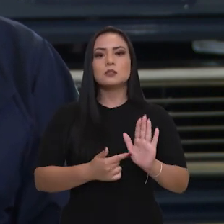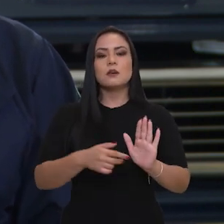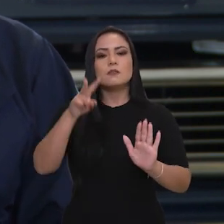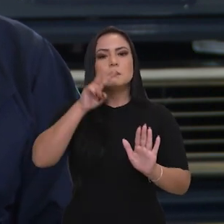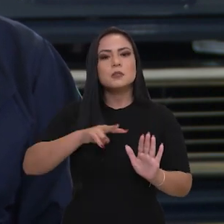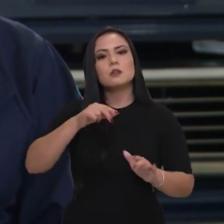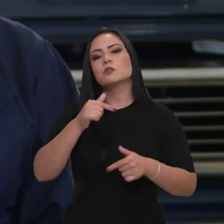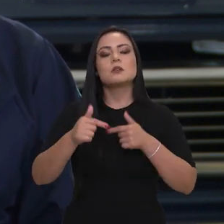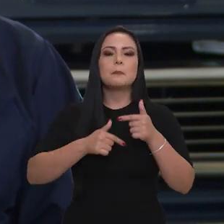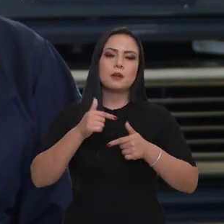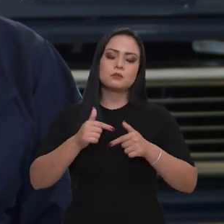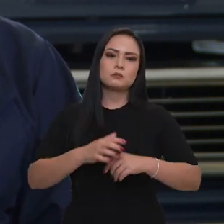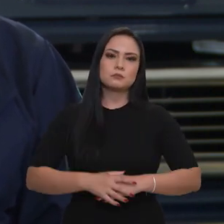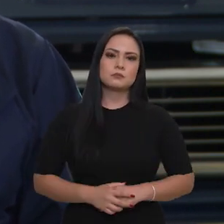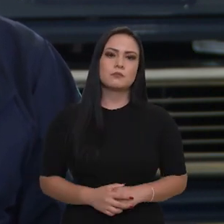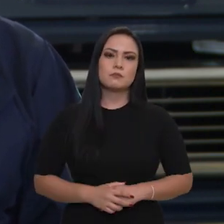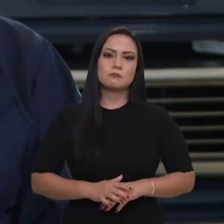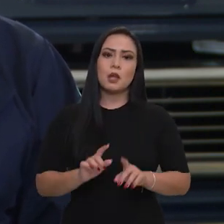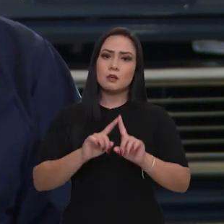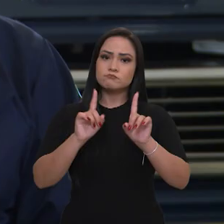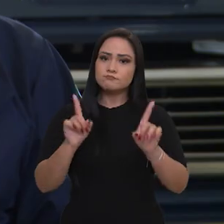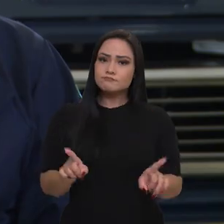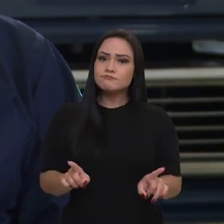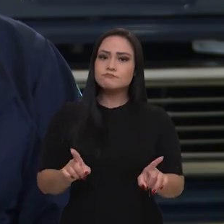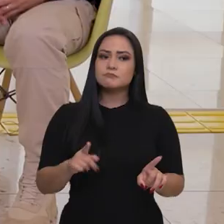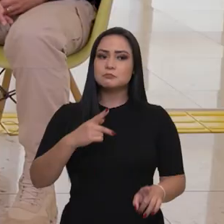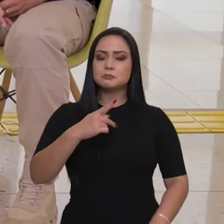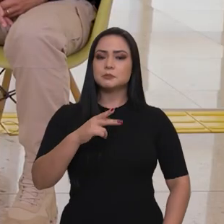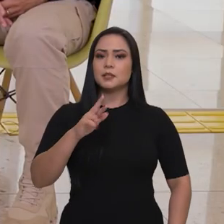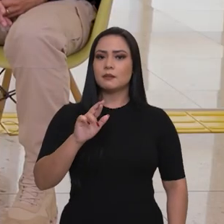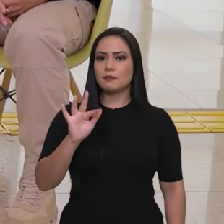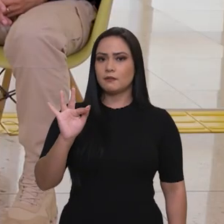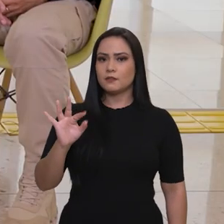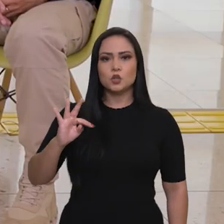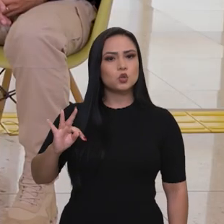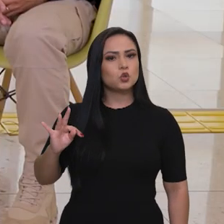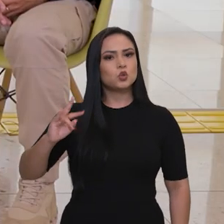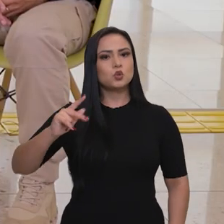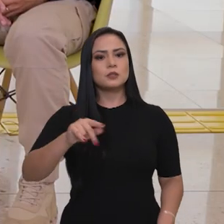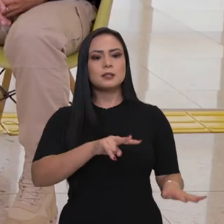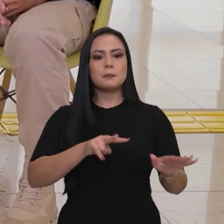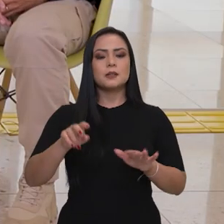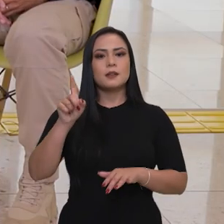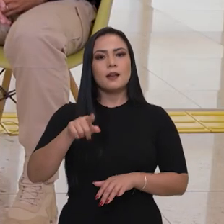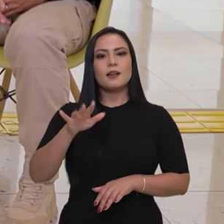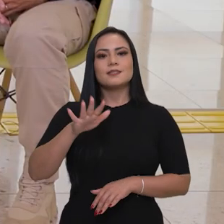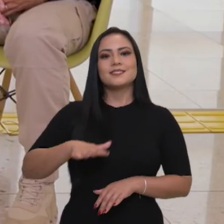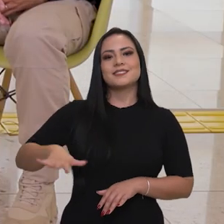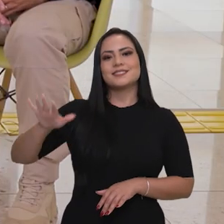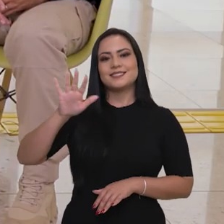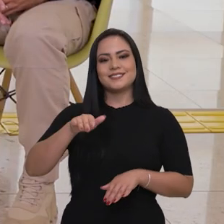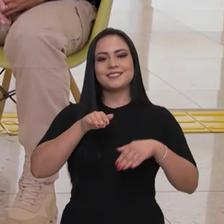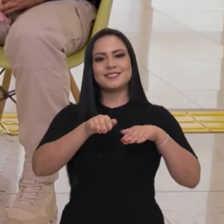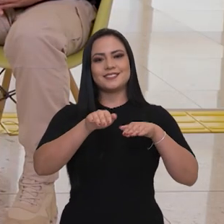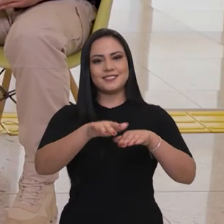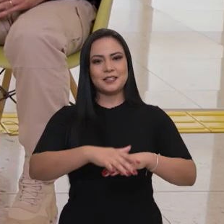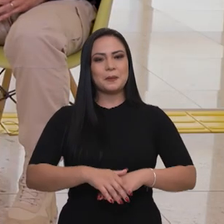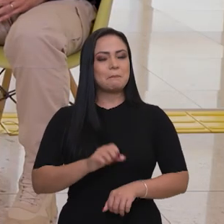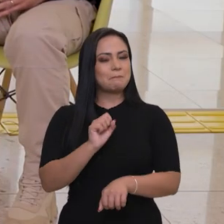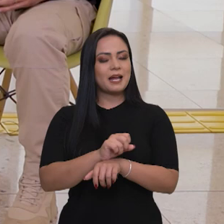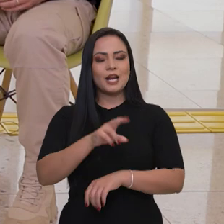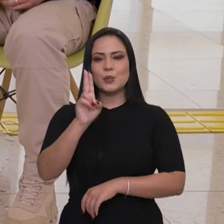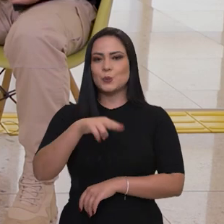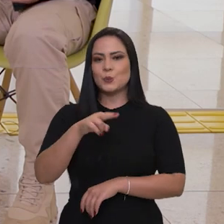embora, para a PRF, toda semana é a Semana Nacional de Trânsito. O trabalho não para nunca, é? Atuamos todos os dias para tentar